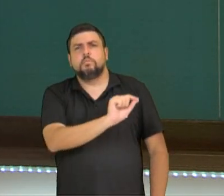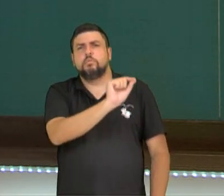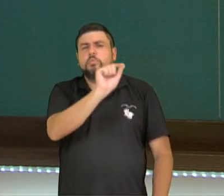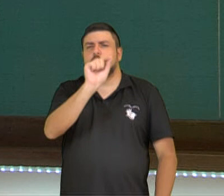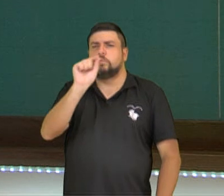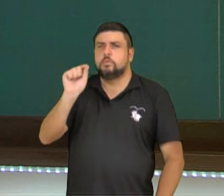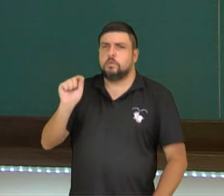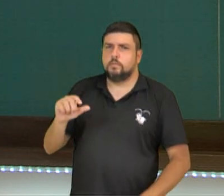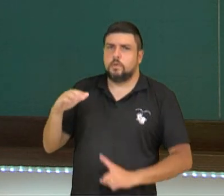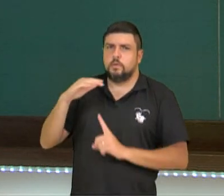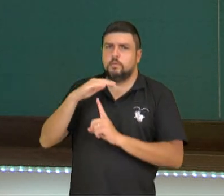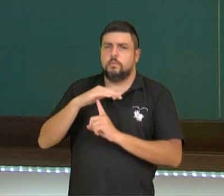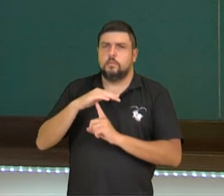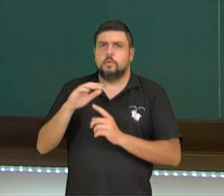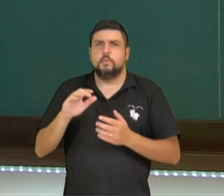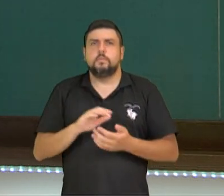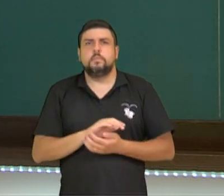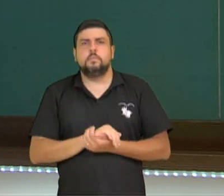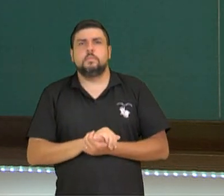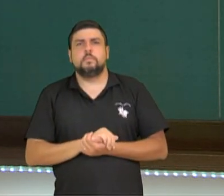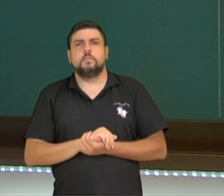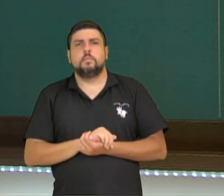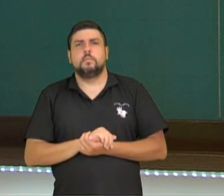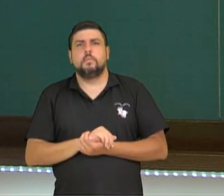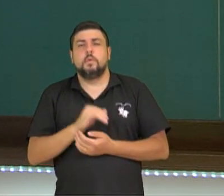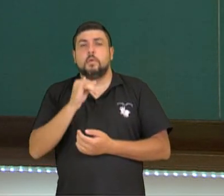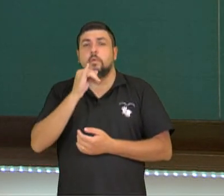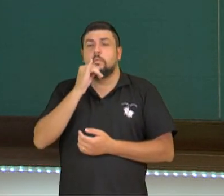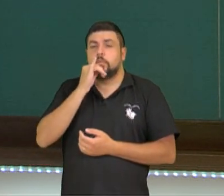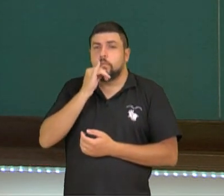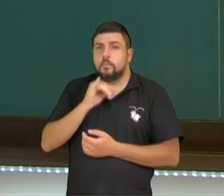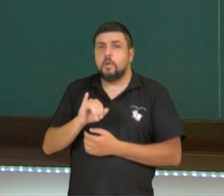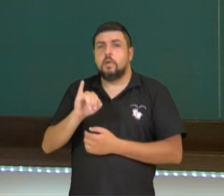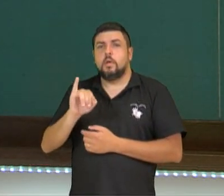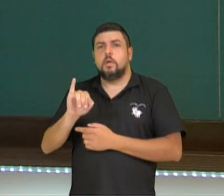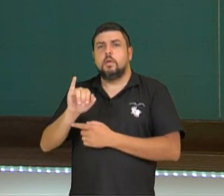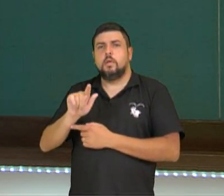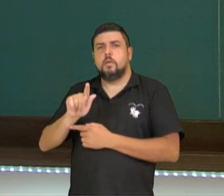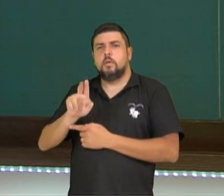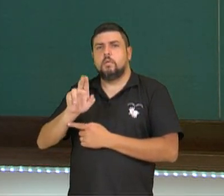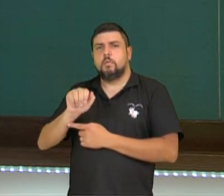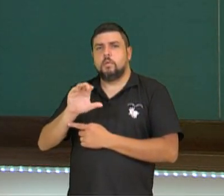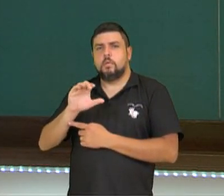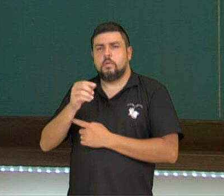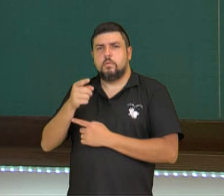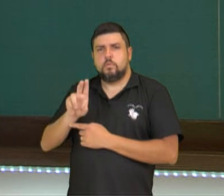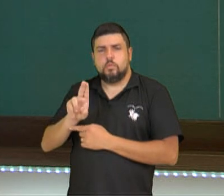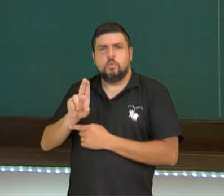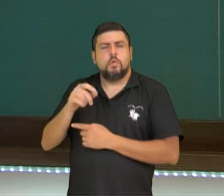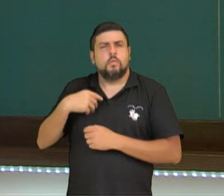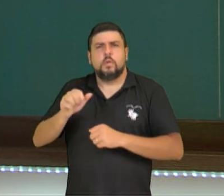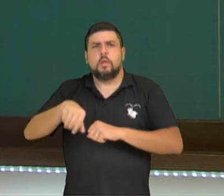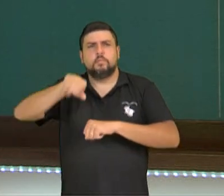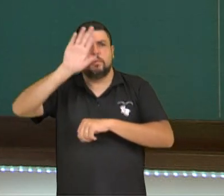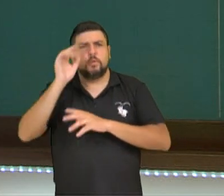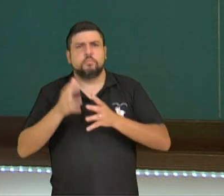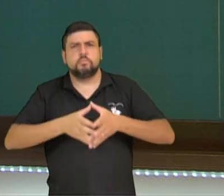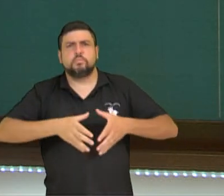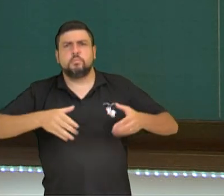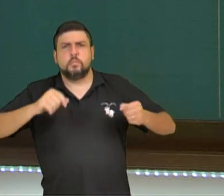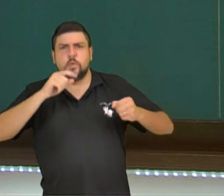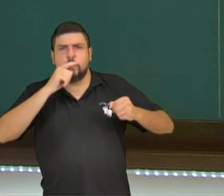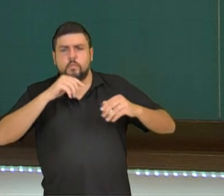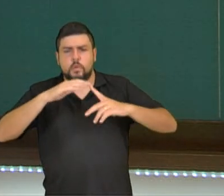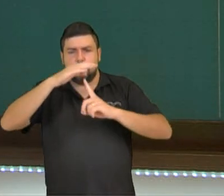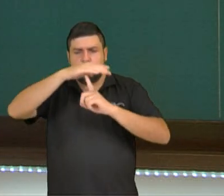hidrográficas paranaenses. Como é o caso da bacia hidrográfica do rio Iguaçu, que é a maior, o rio Iguaçu é o maior